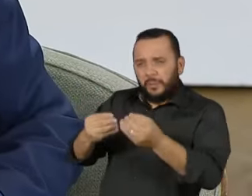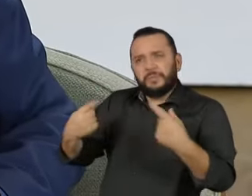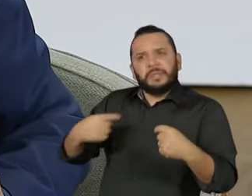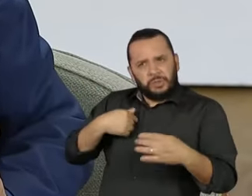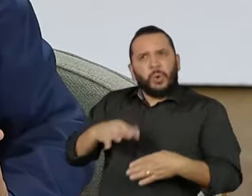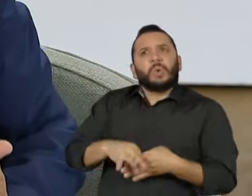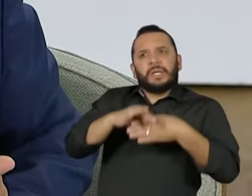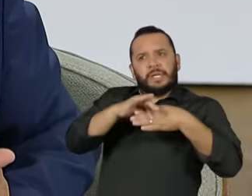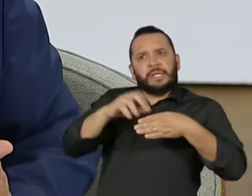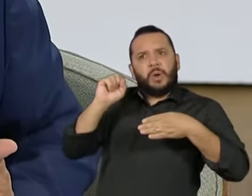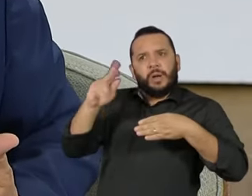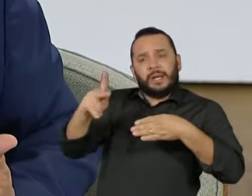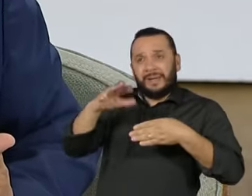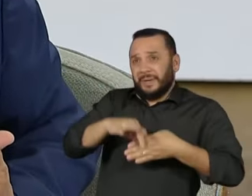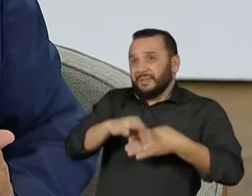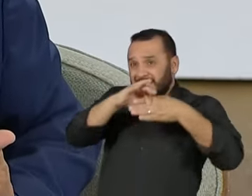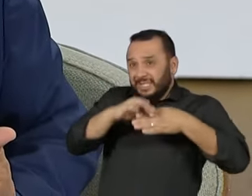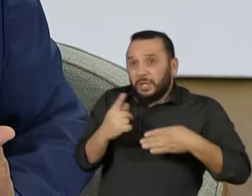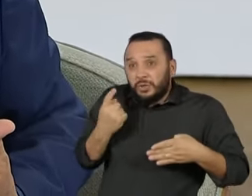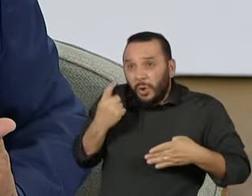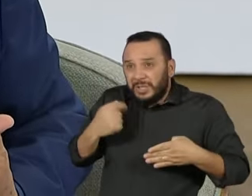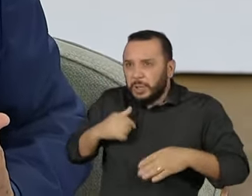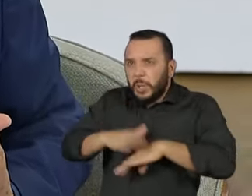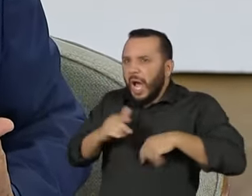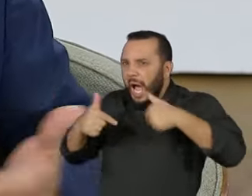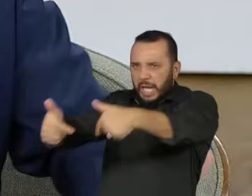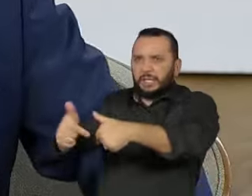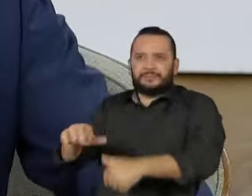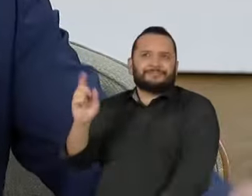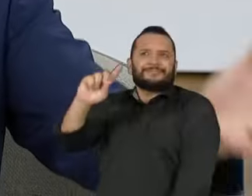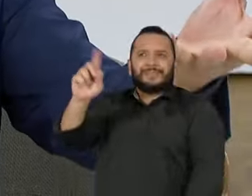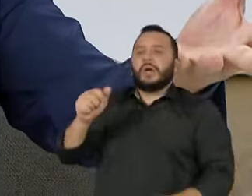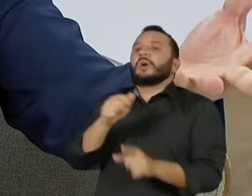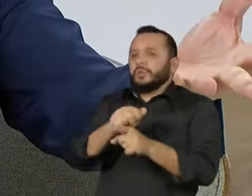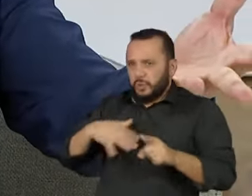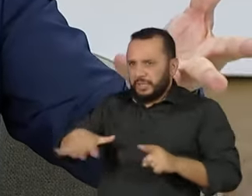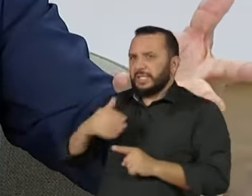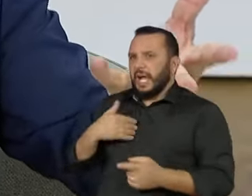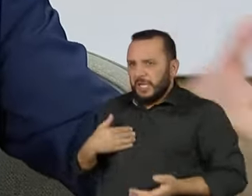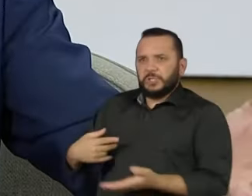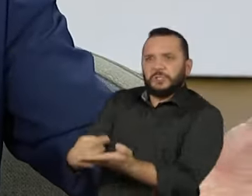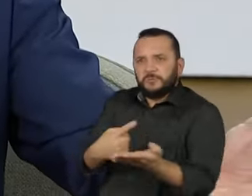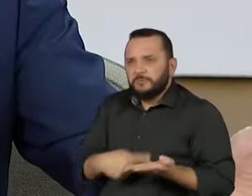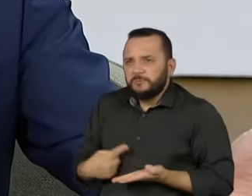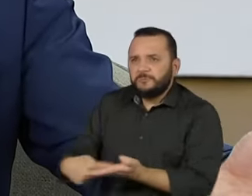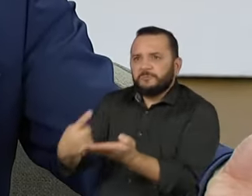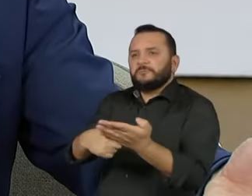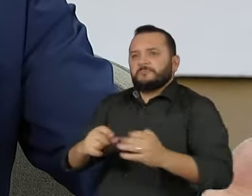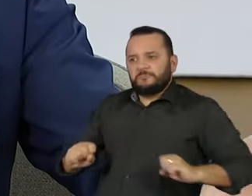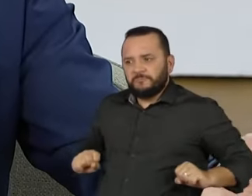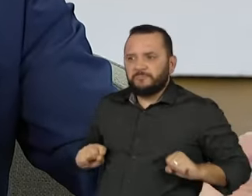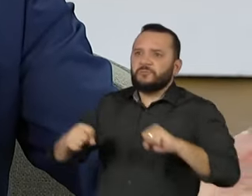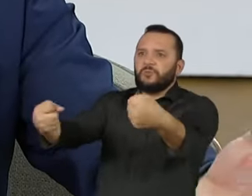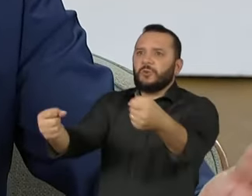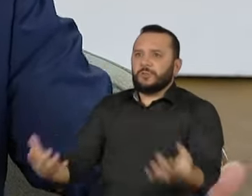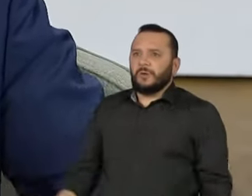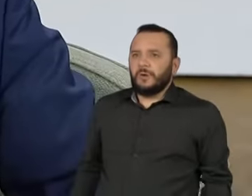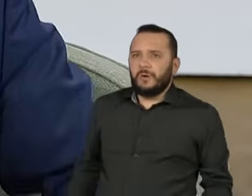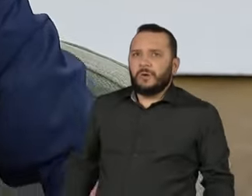um líder. Mas o líder sozinho faria aquela obra? De jeito nenhum. A sociedade civil capixaba se levantou, sabe?